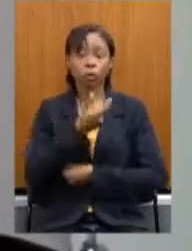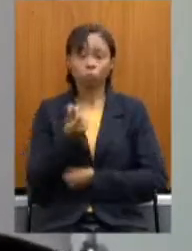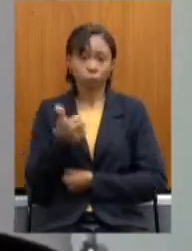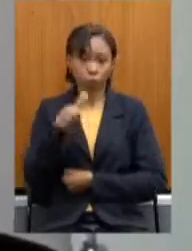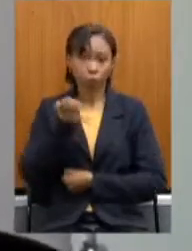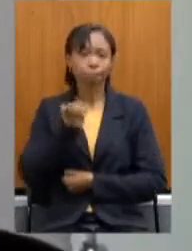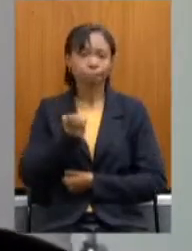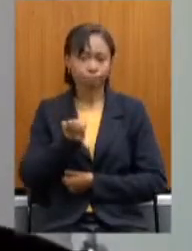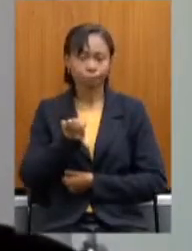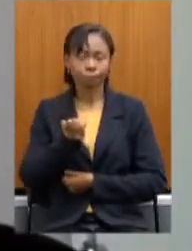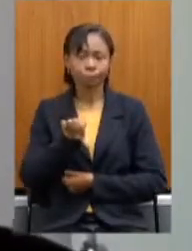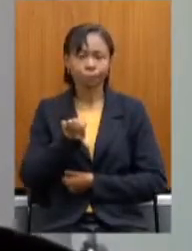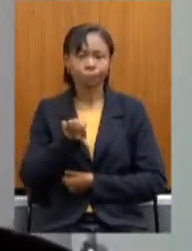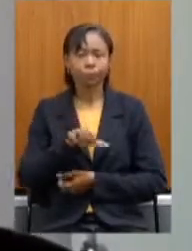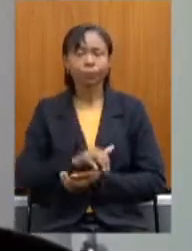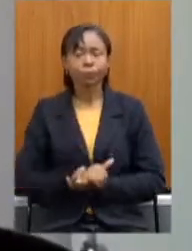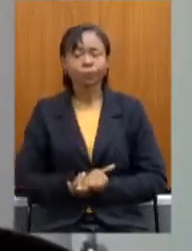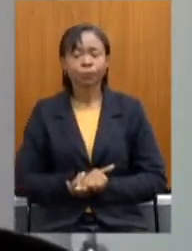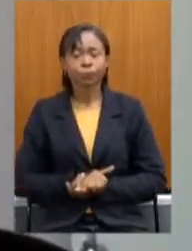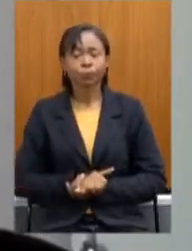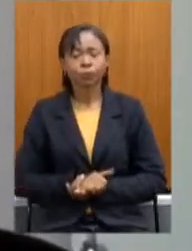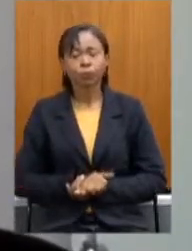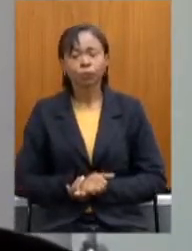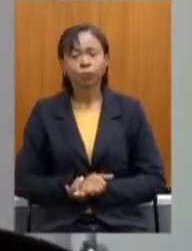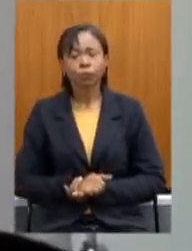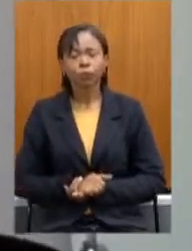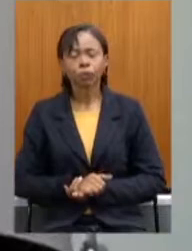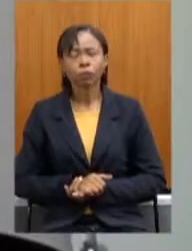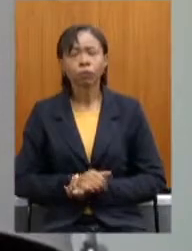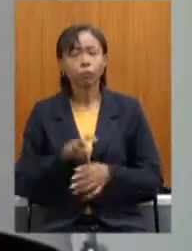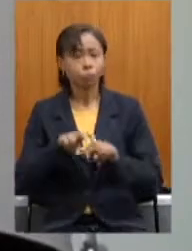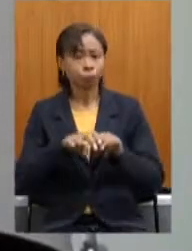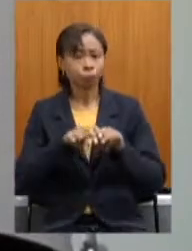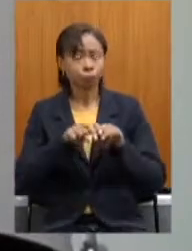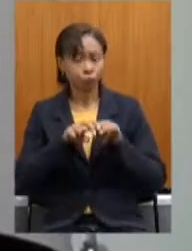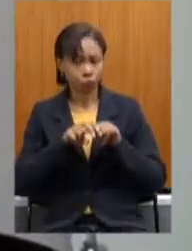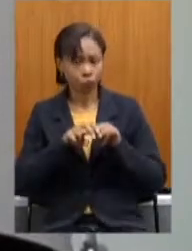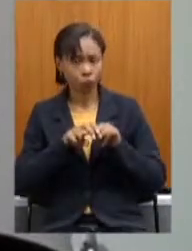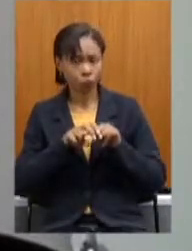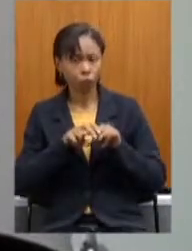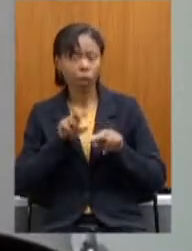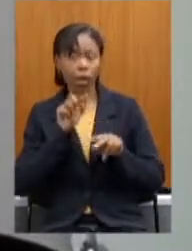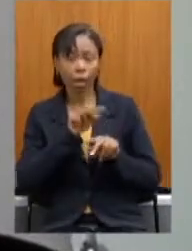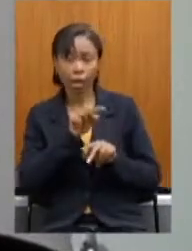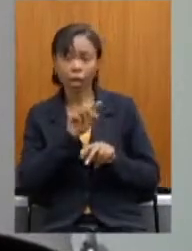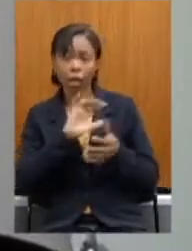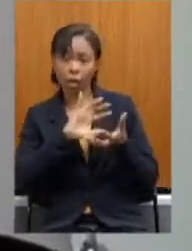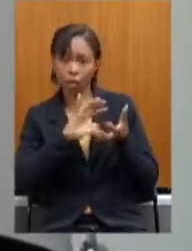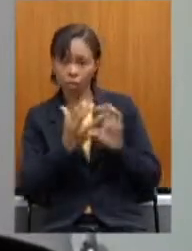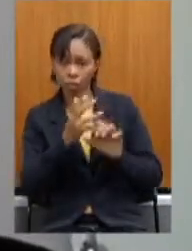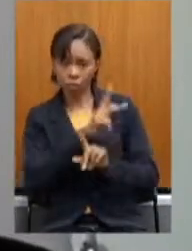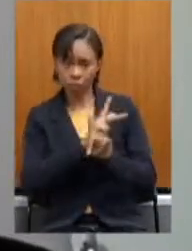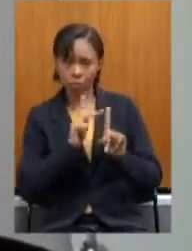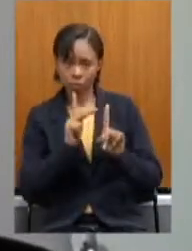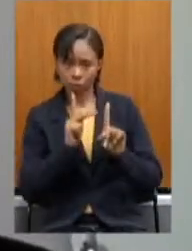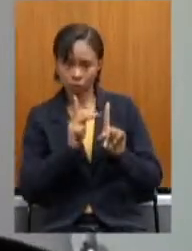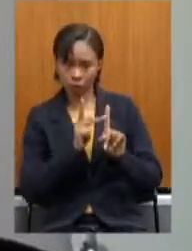e nessa condição ela é uma